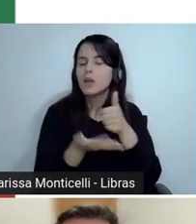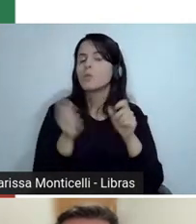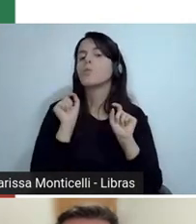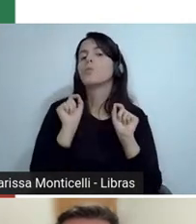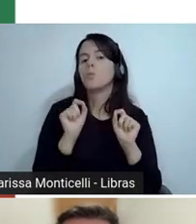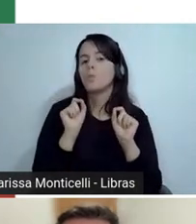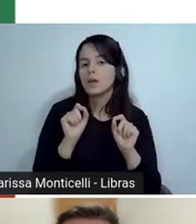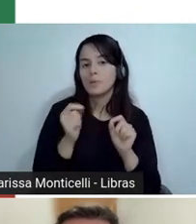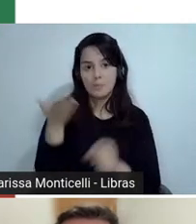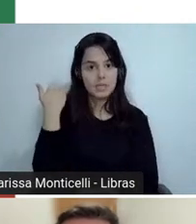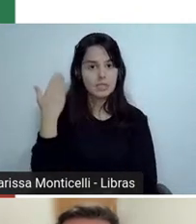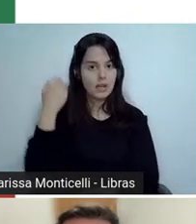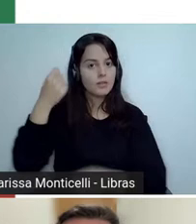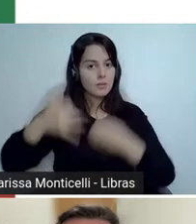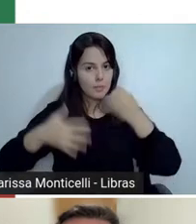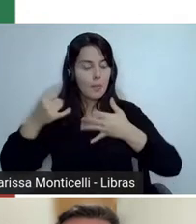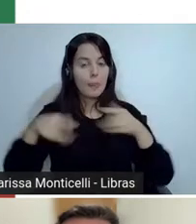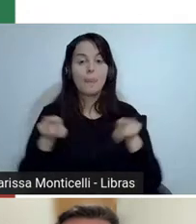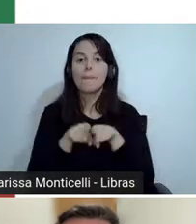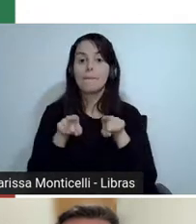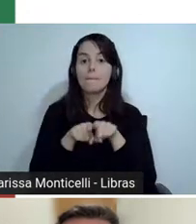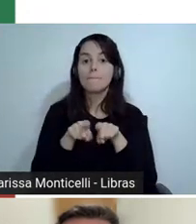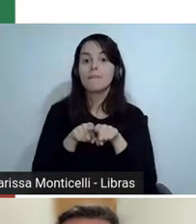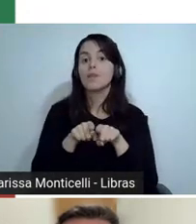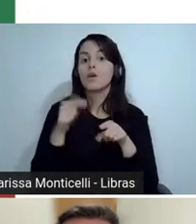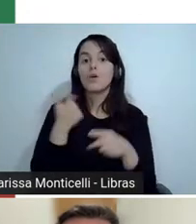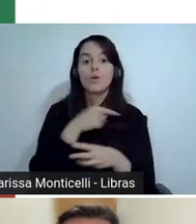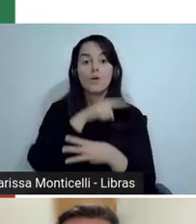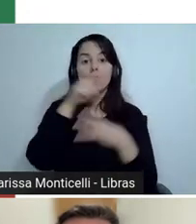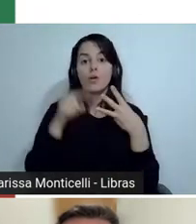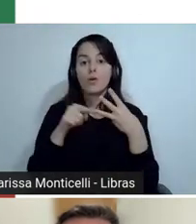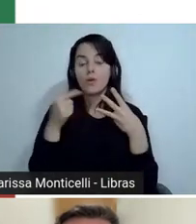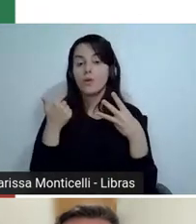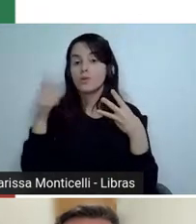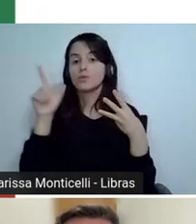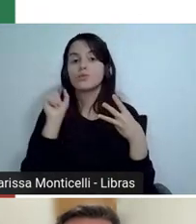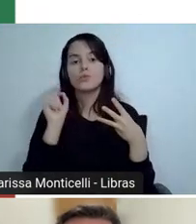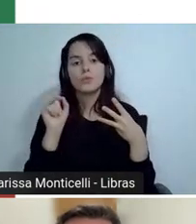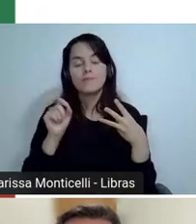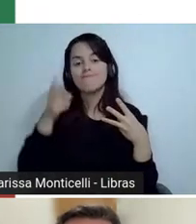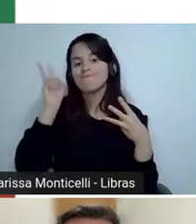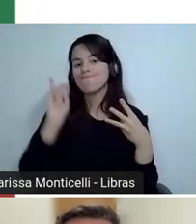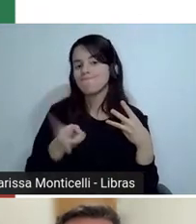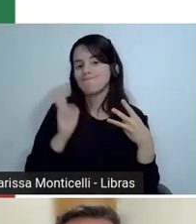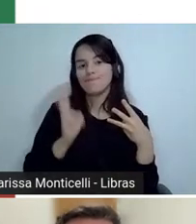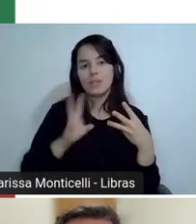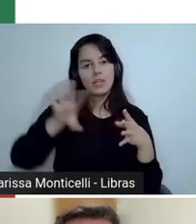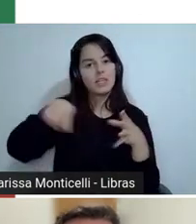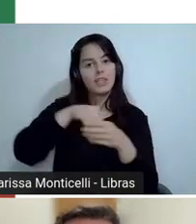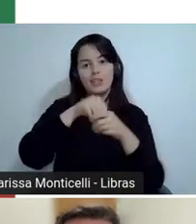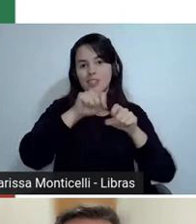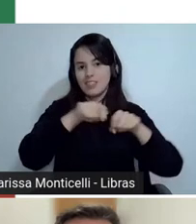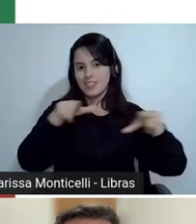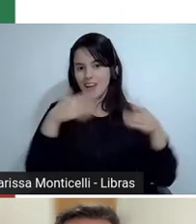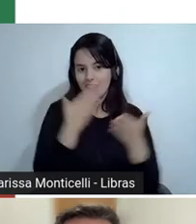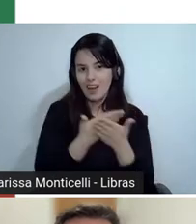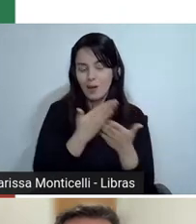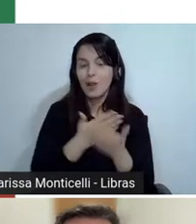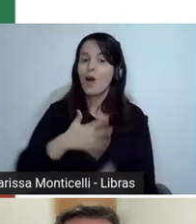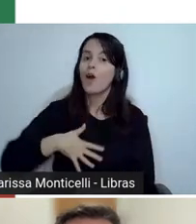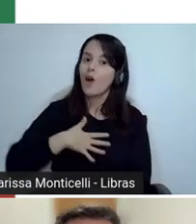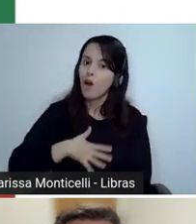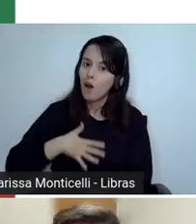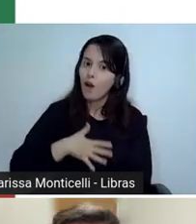Falamos também de um campo que nós sabemos que ele está sempre presente na nossa sala de aula, que nós gostamos de trabalhar, que é o campo